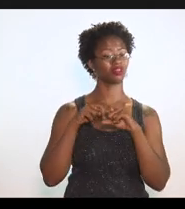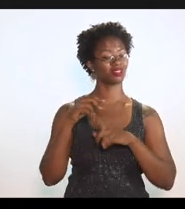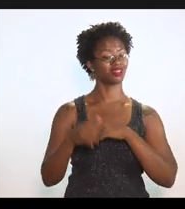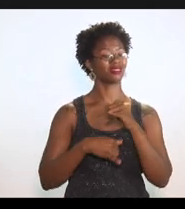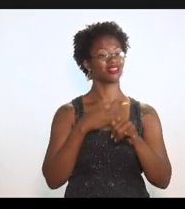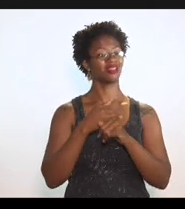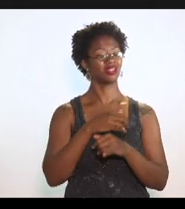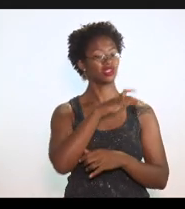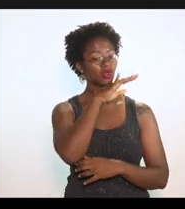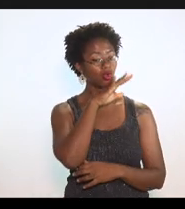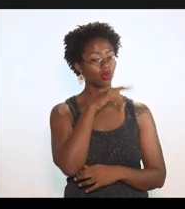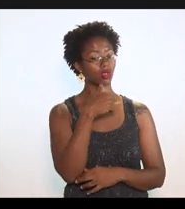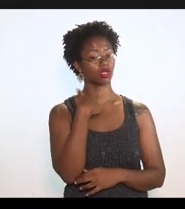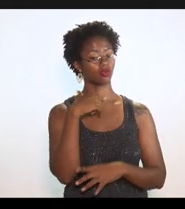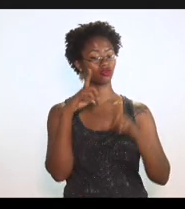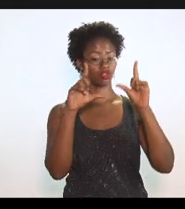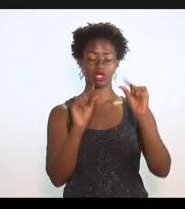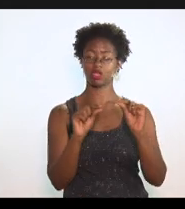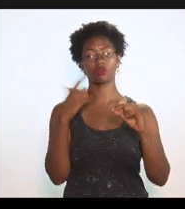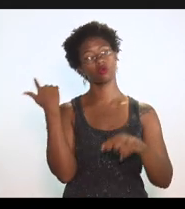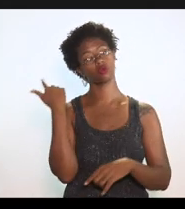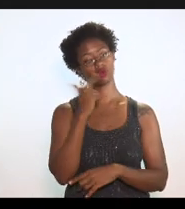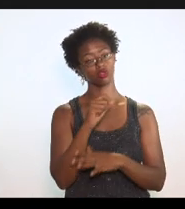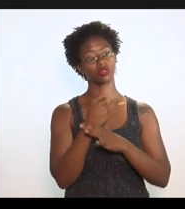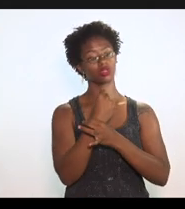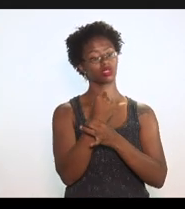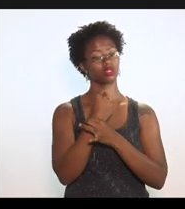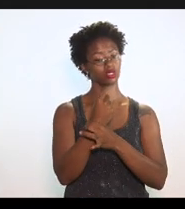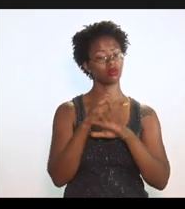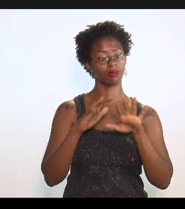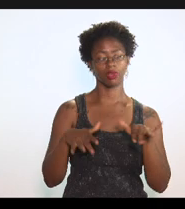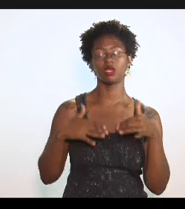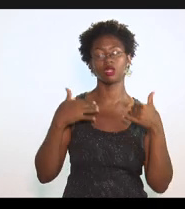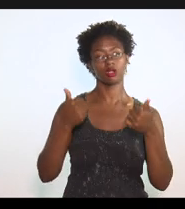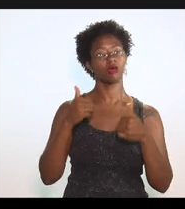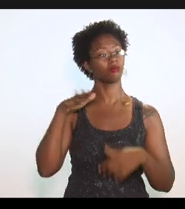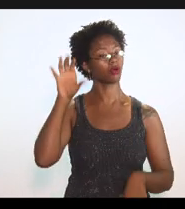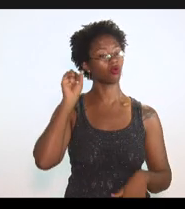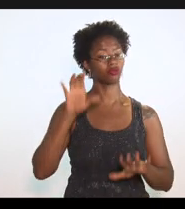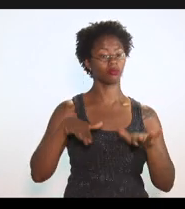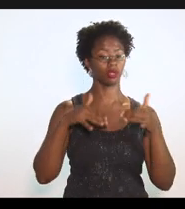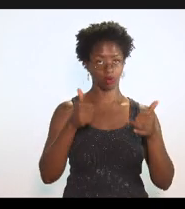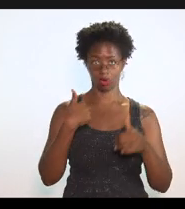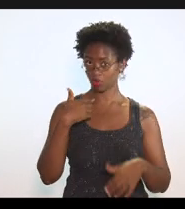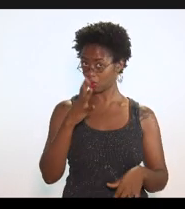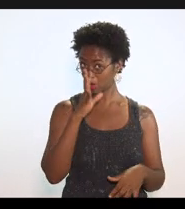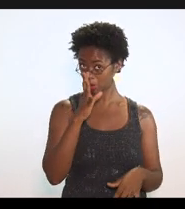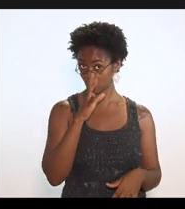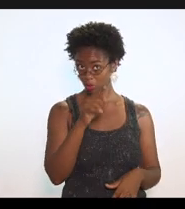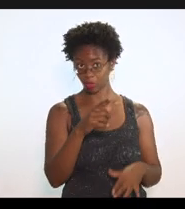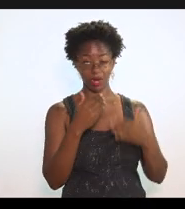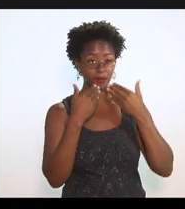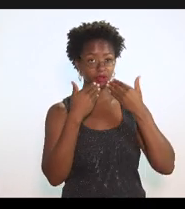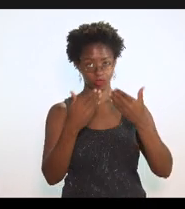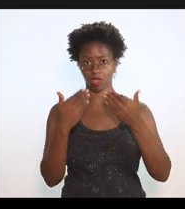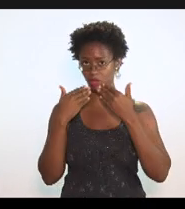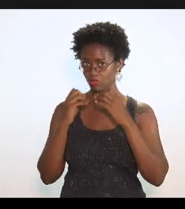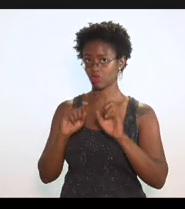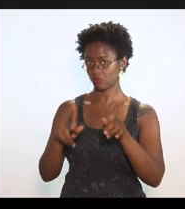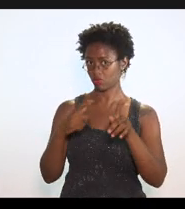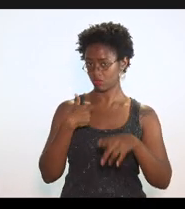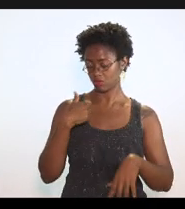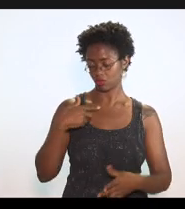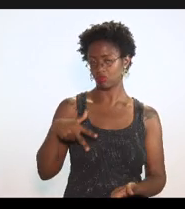ruim, então desligando a câmera eu consigo garantir mais banda para poder ouvir bem, então estou acompanhando a apresentação e